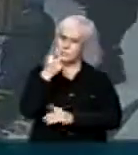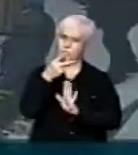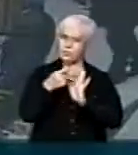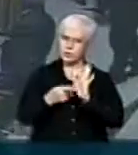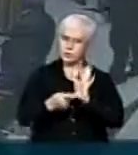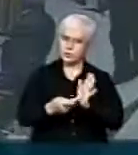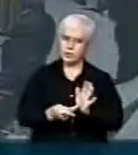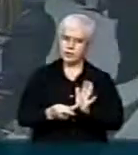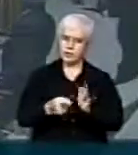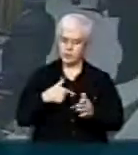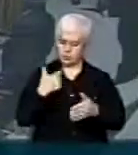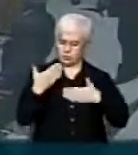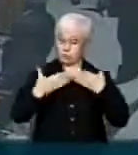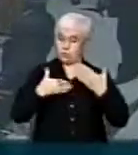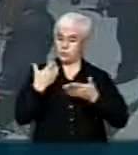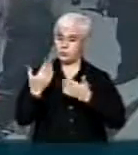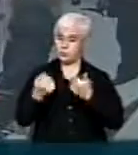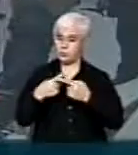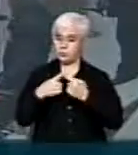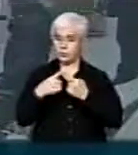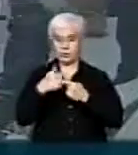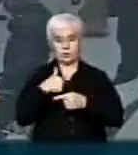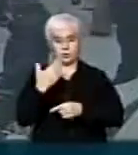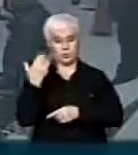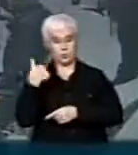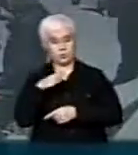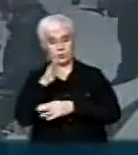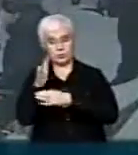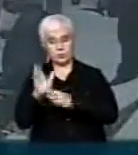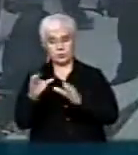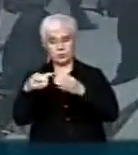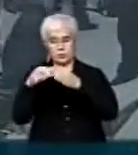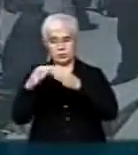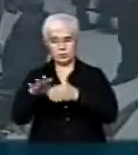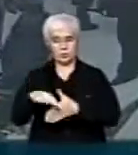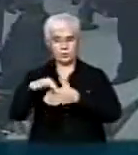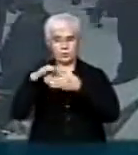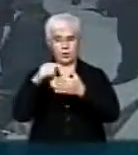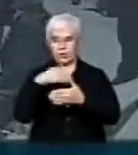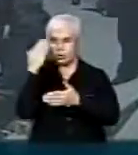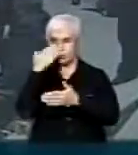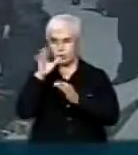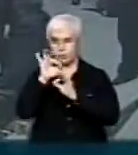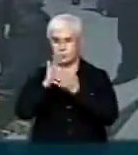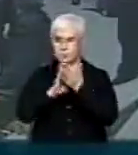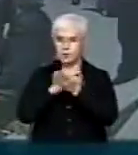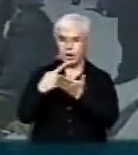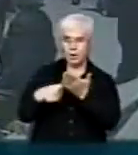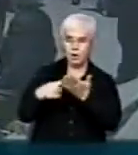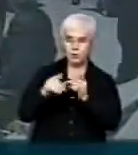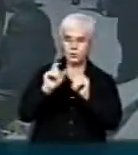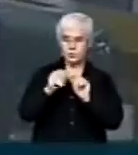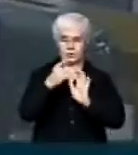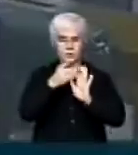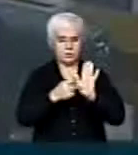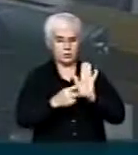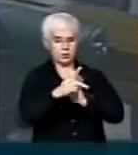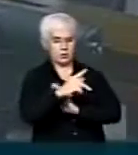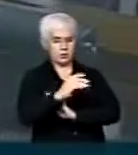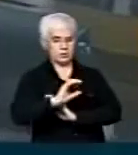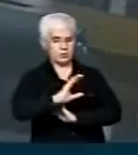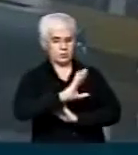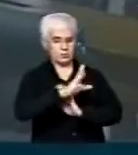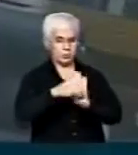me surpreendeu, porque pelo menos enquanto eu estava no Colégio de Líder eu não vi acordo sobre ele, que é uma PEC que inclui